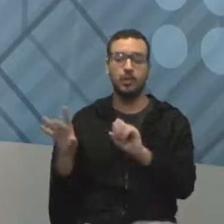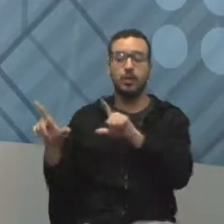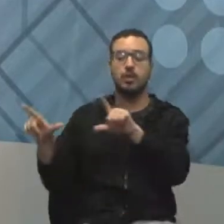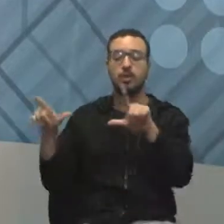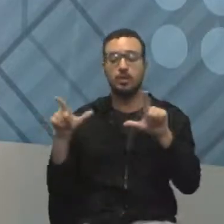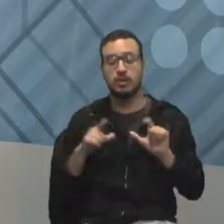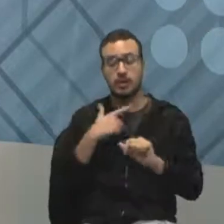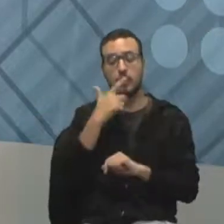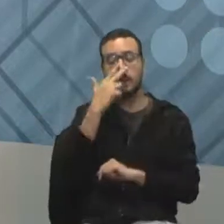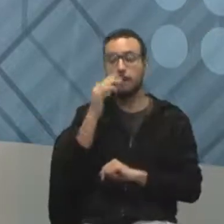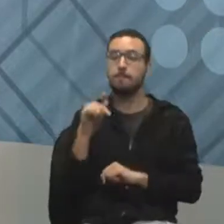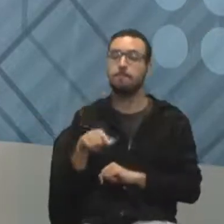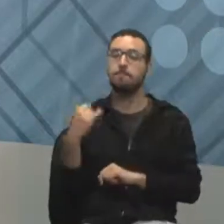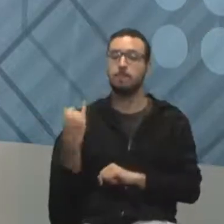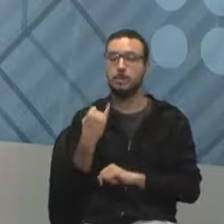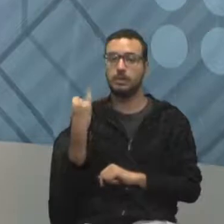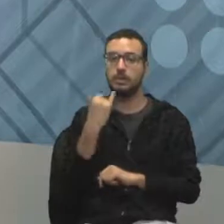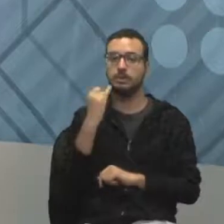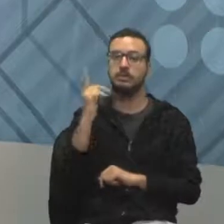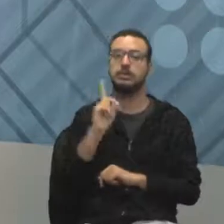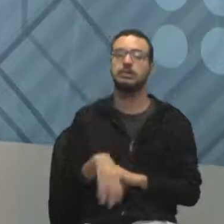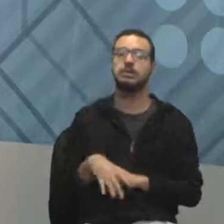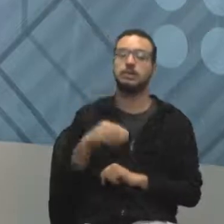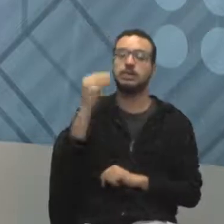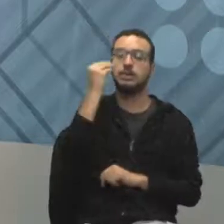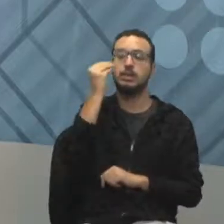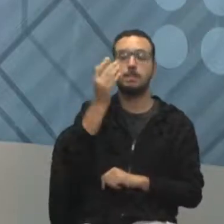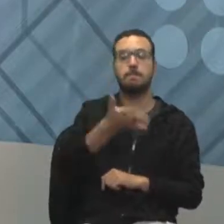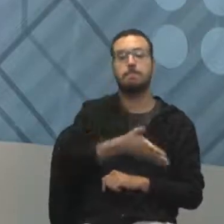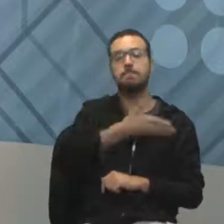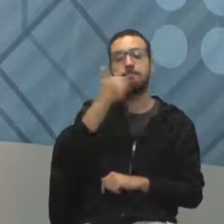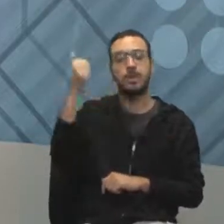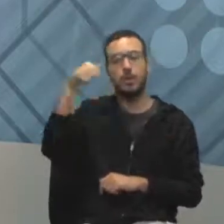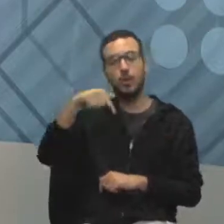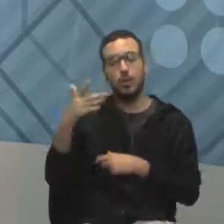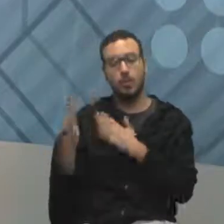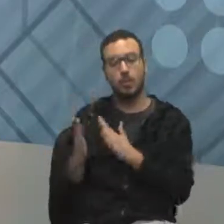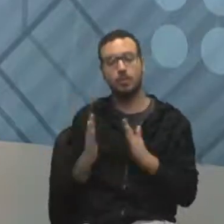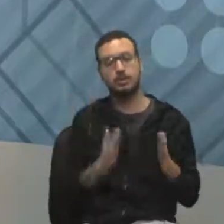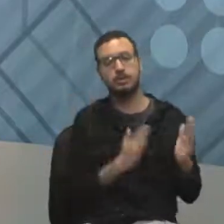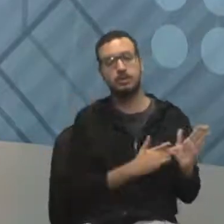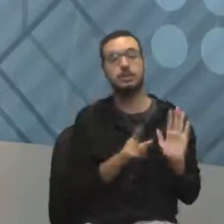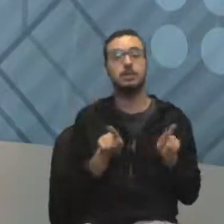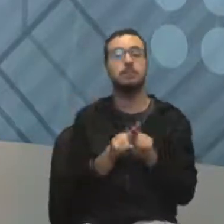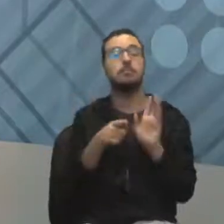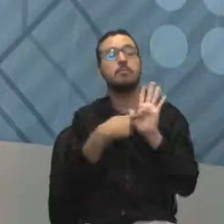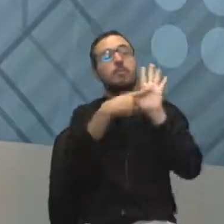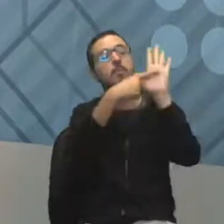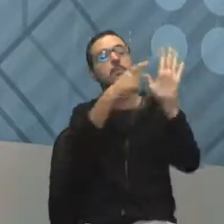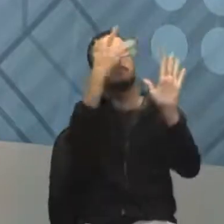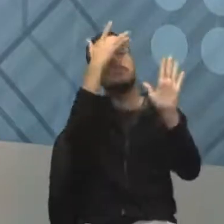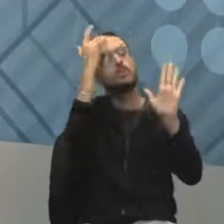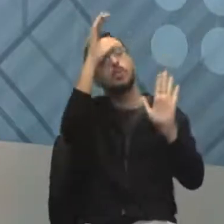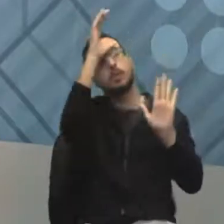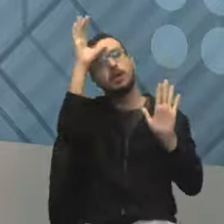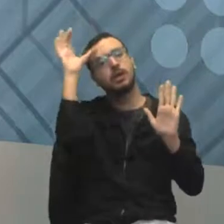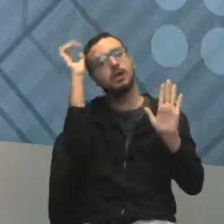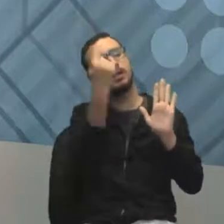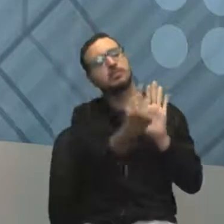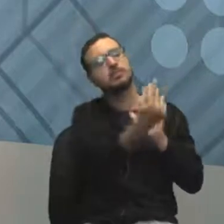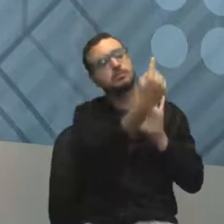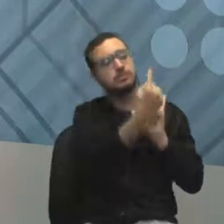importante para aprimorar os nossos processos e para mostrar para as pessoas, para o público, para o